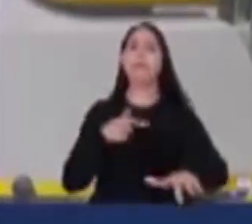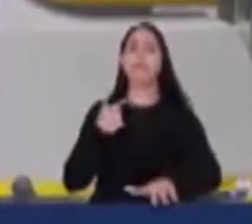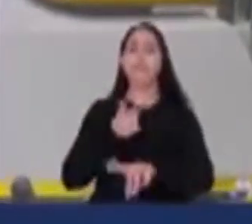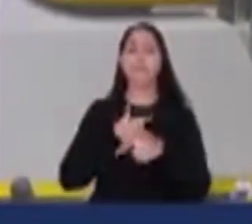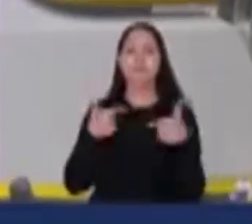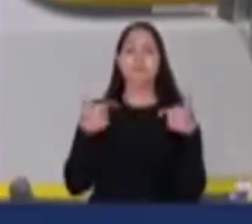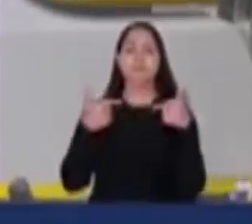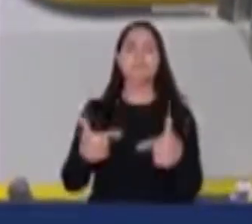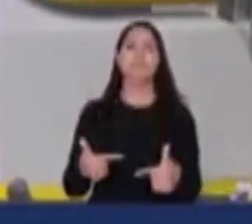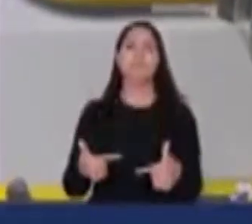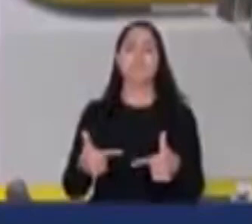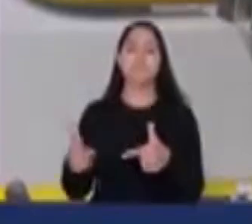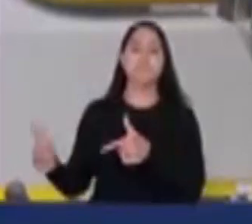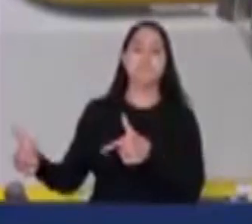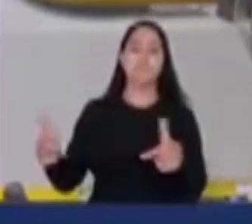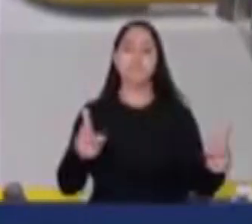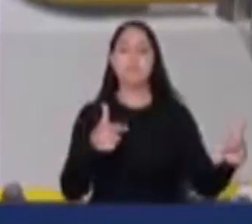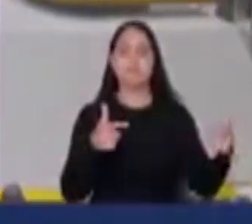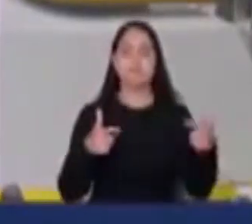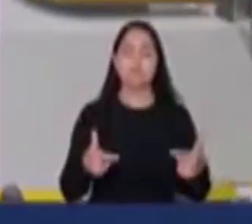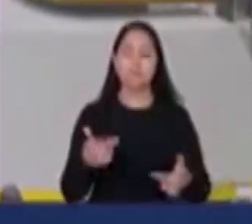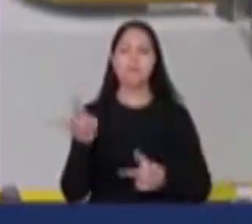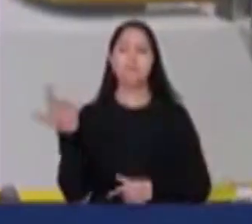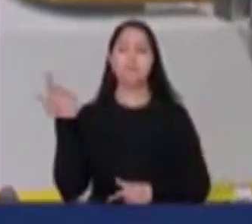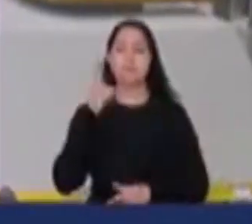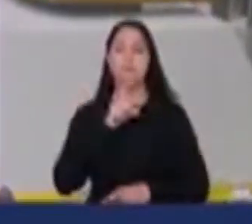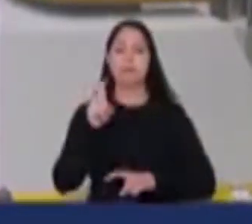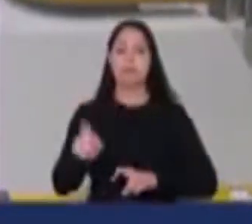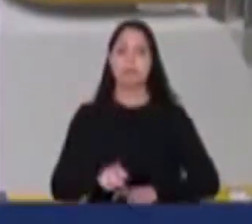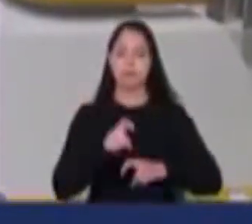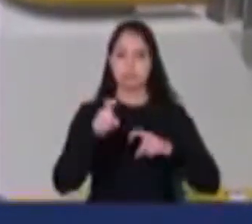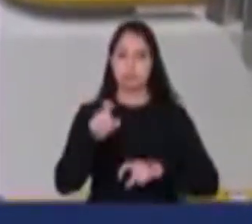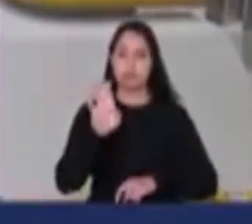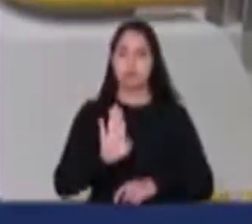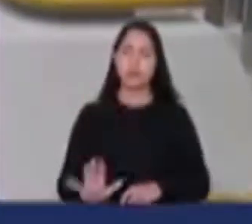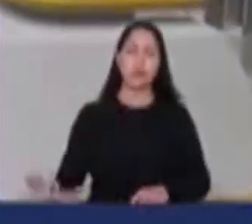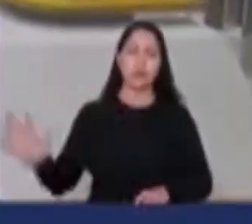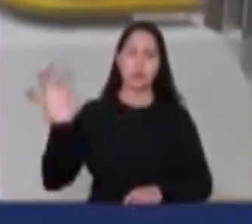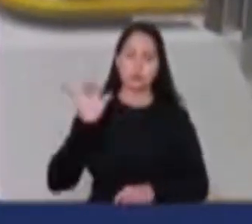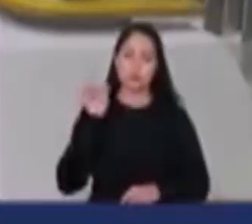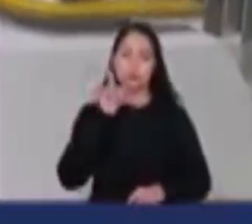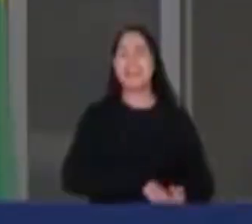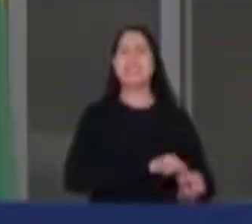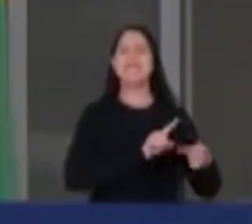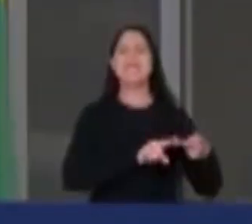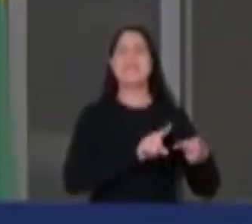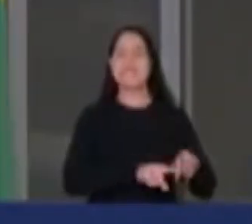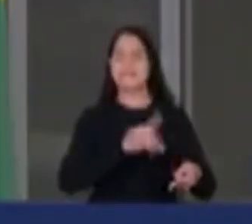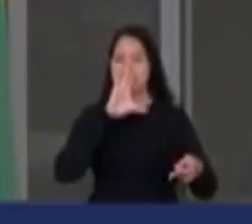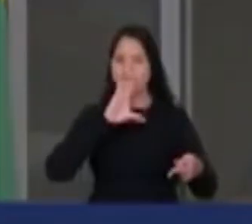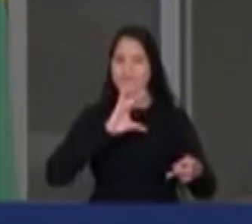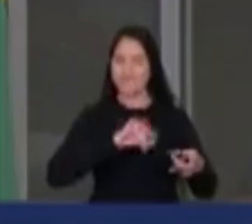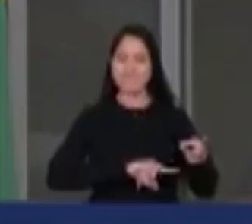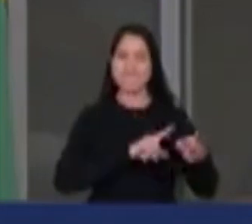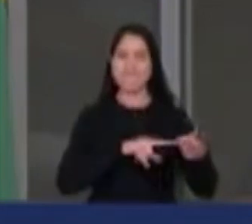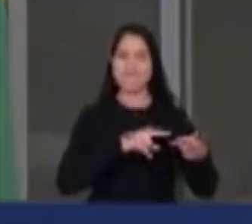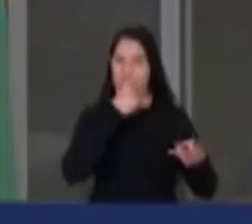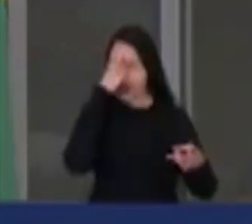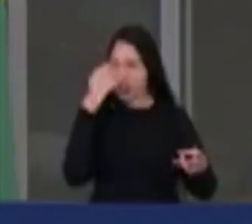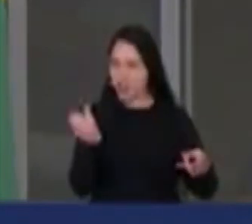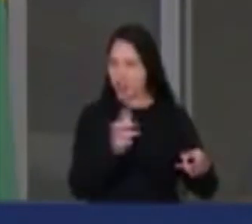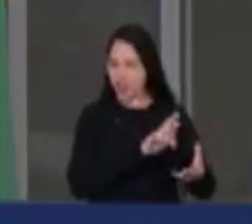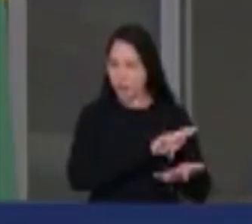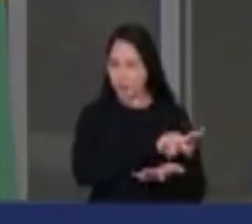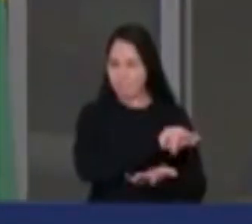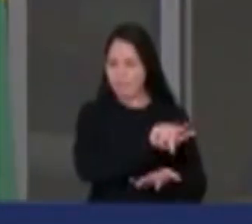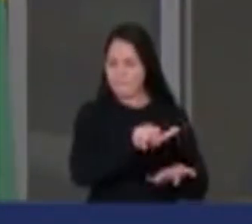produção de trigo. Por trás, tem muita ciência, tem muita pesquisa e tem muita inovação. Ao longo desses quatro